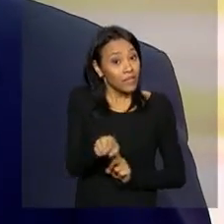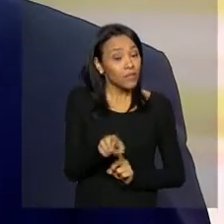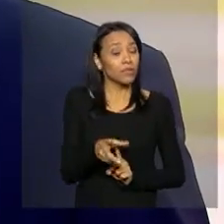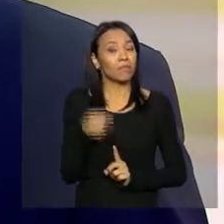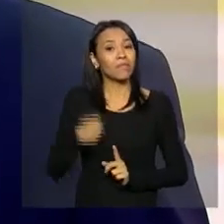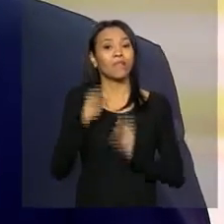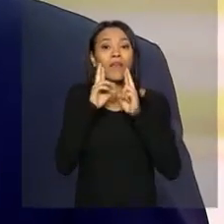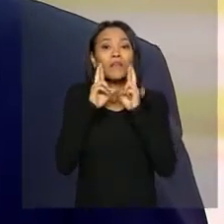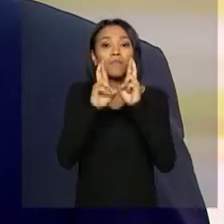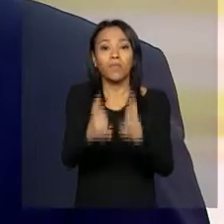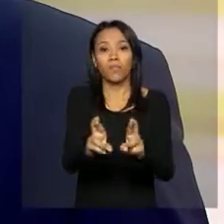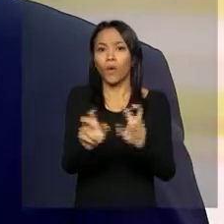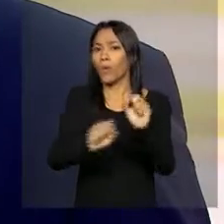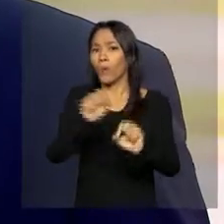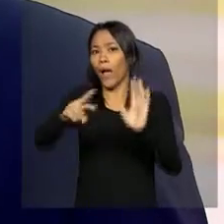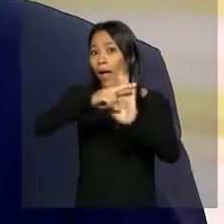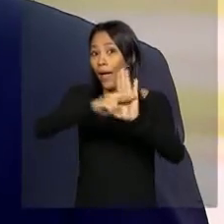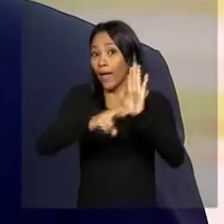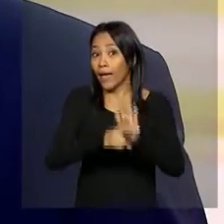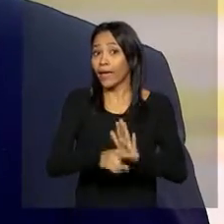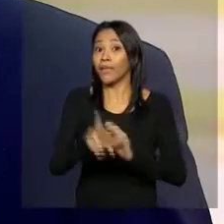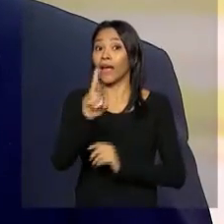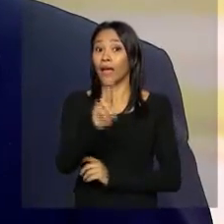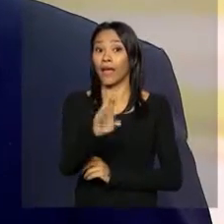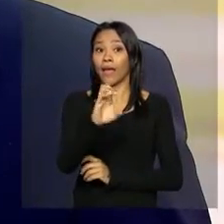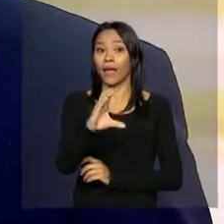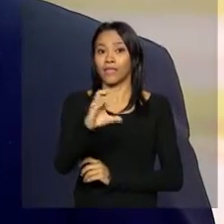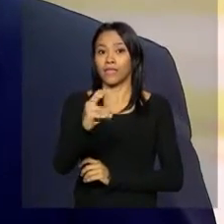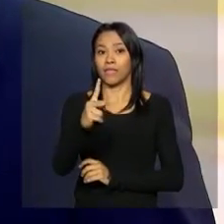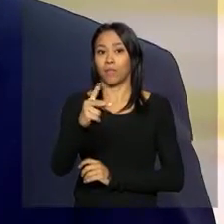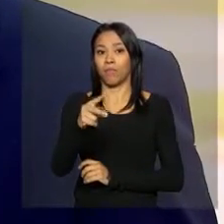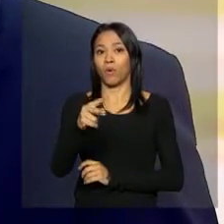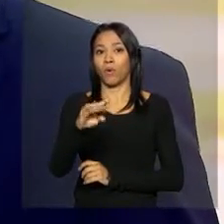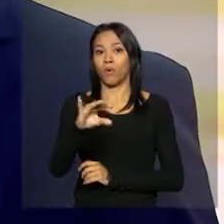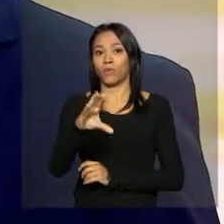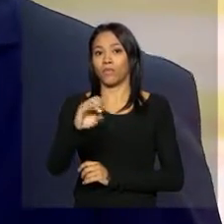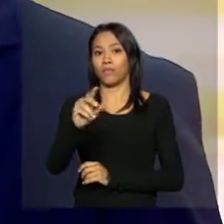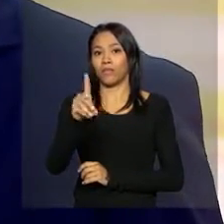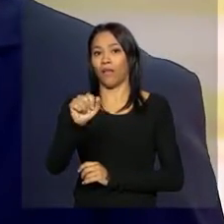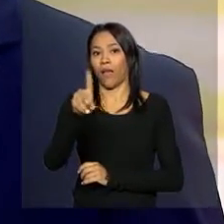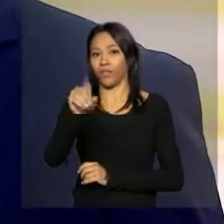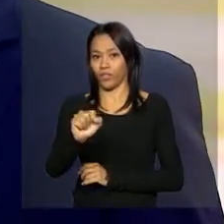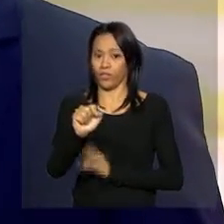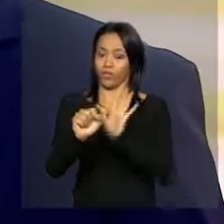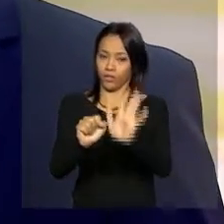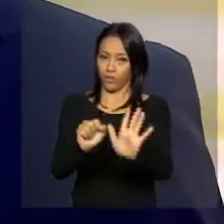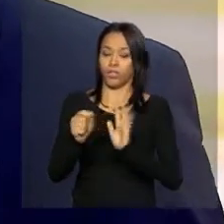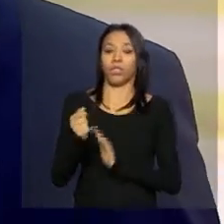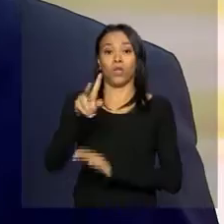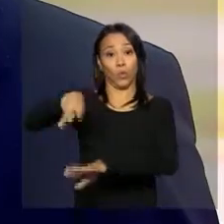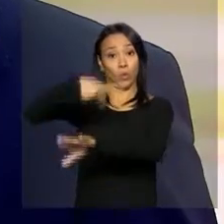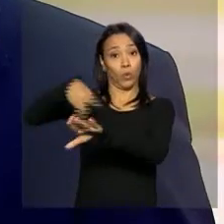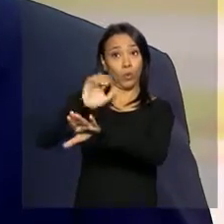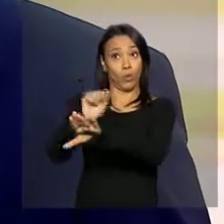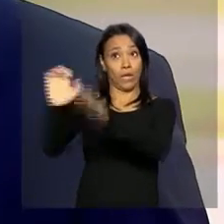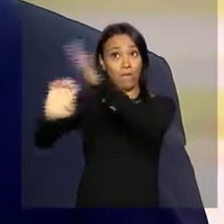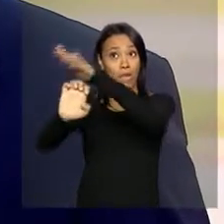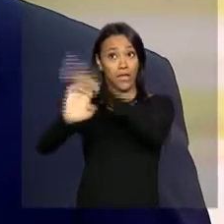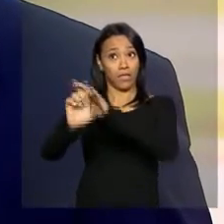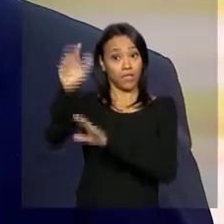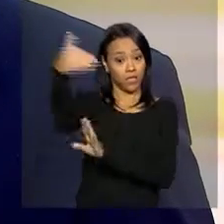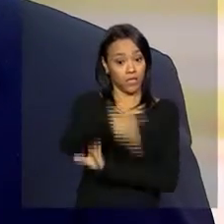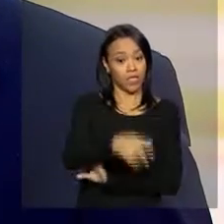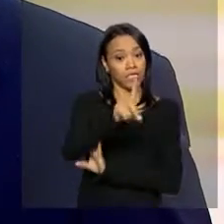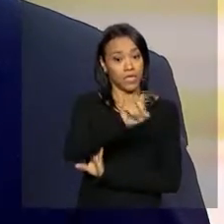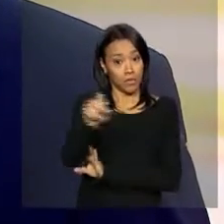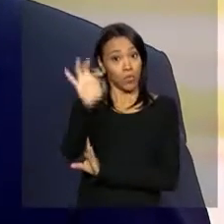seja respeitada a regra da reciprocidade, ou seja, que o país desse investidor estrangeiro também permita 100%